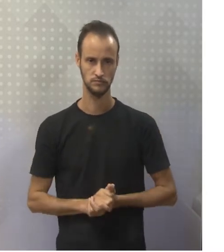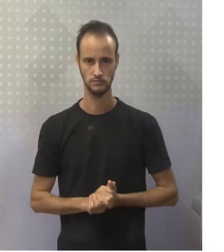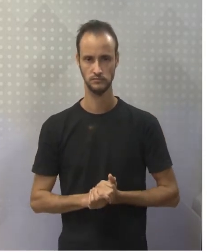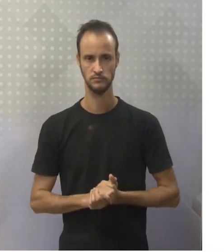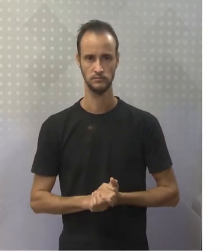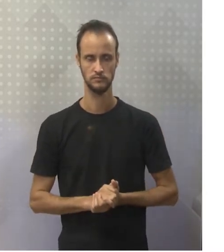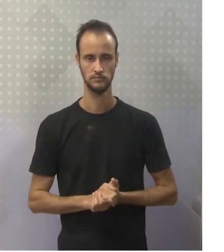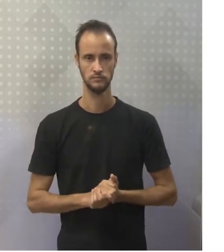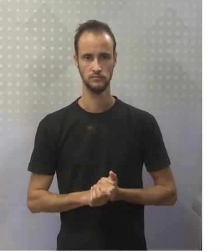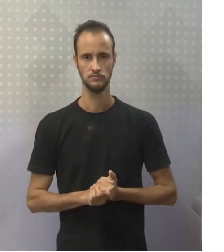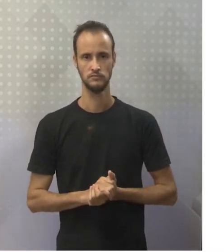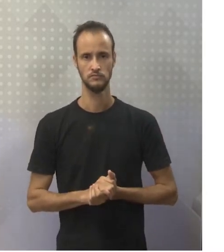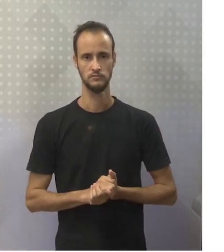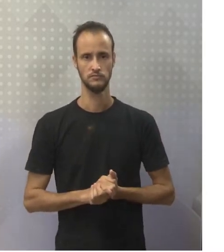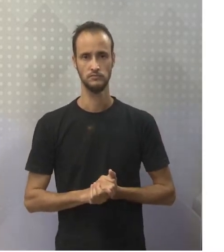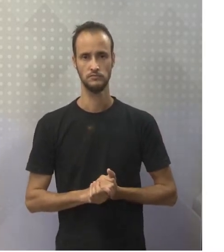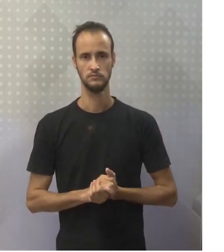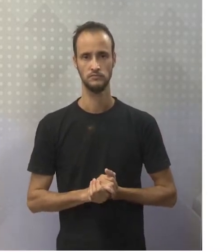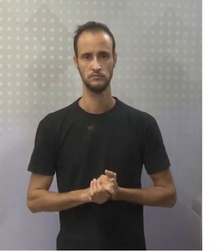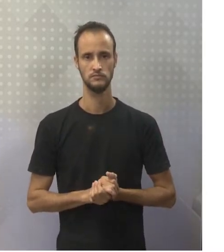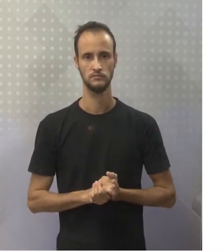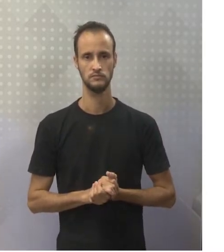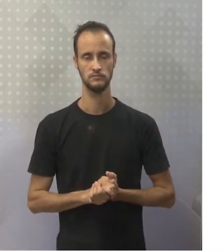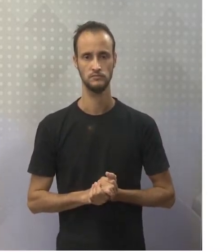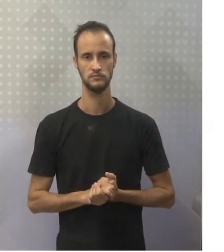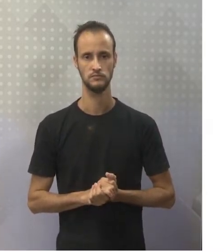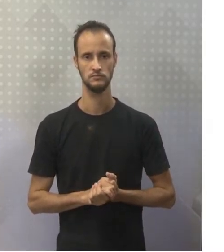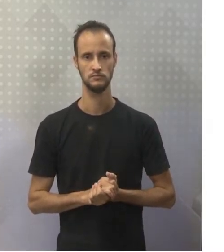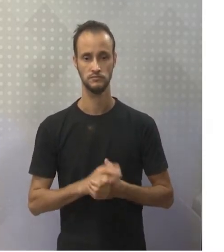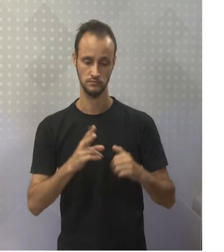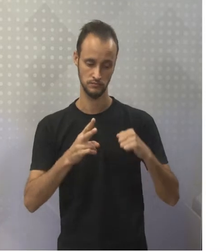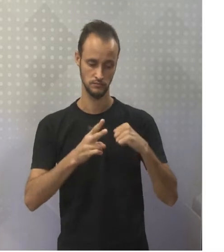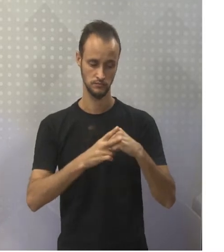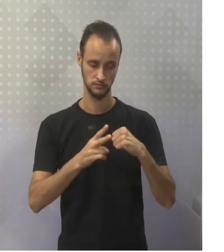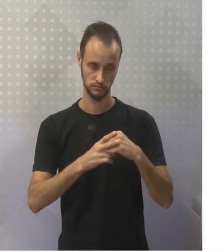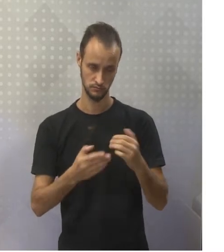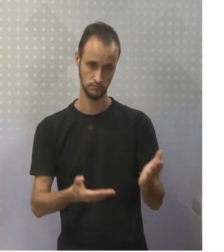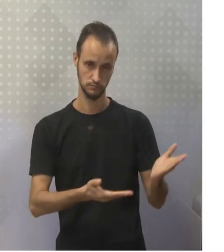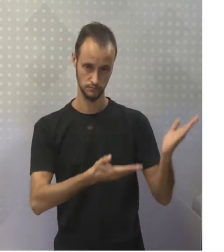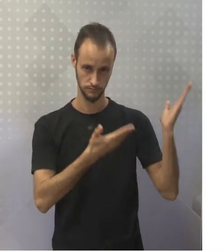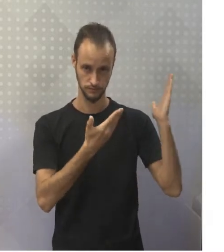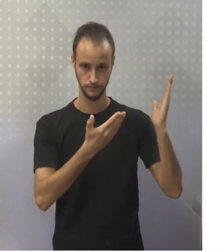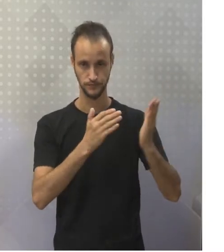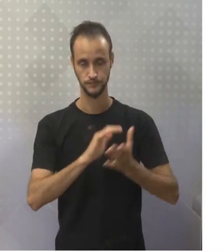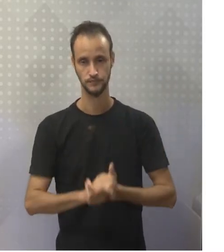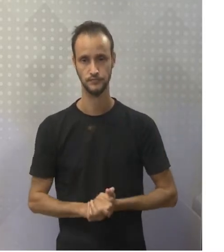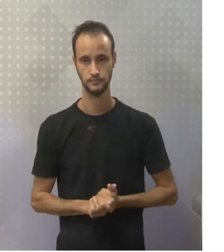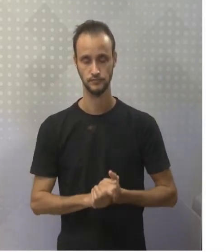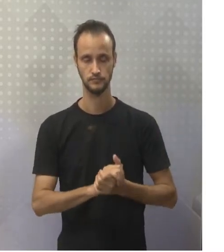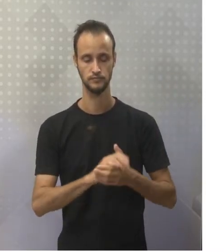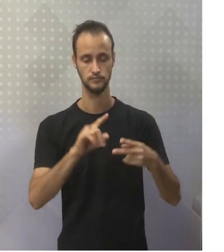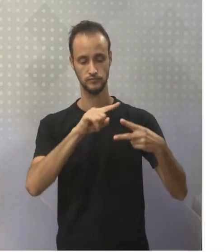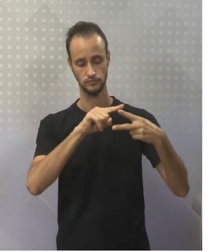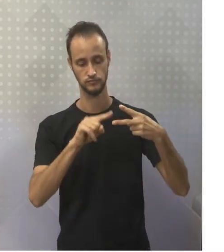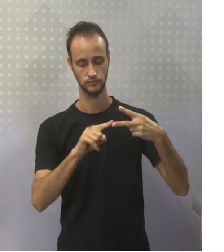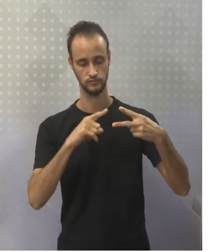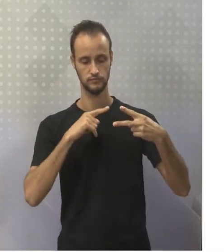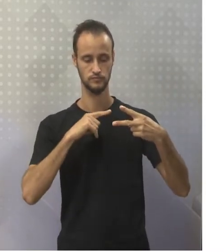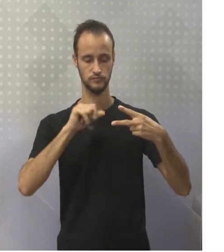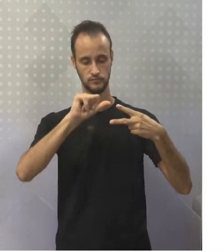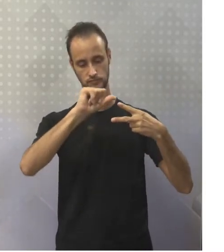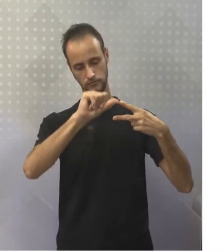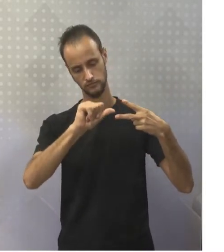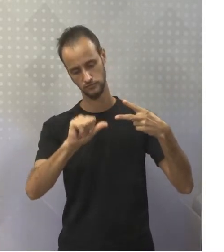because has two similar writings. O verbo find é chamado de before porque ele tem duas formas